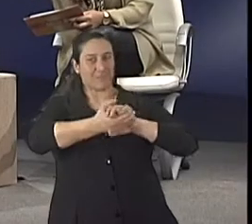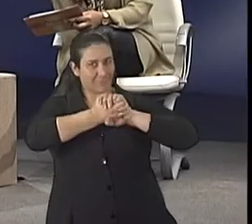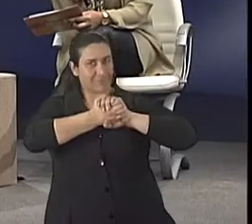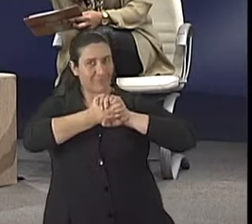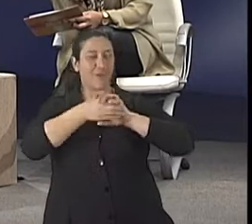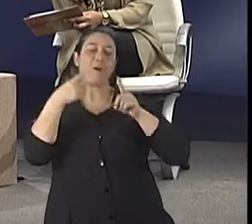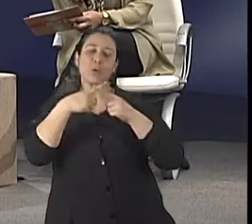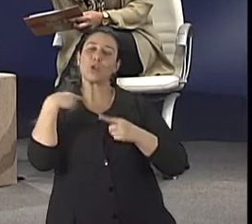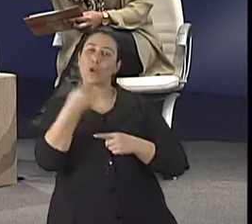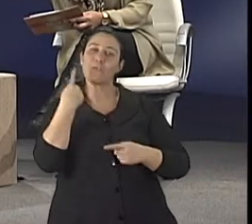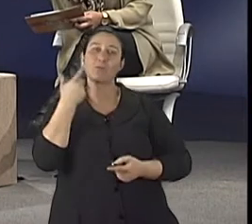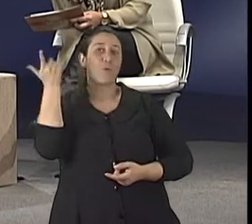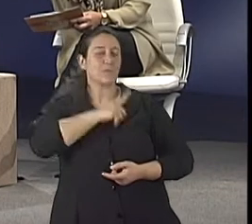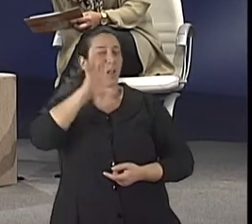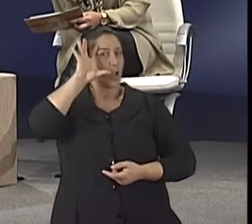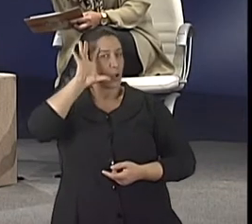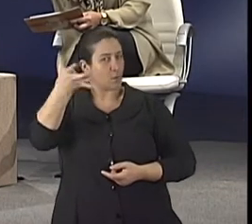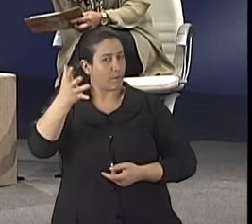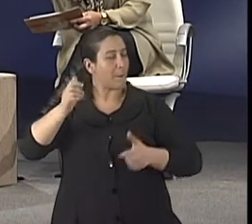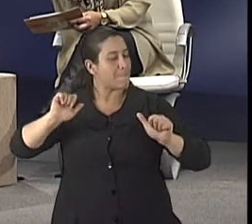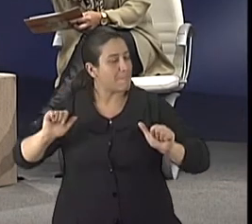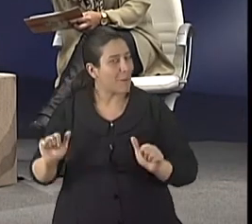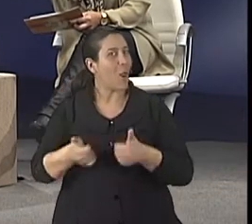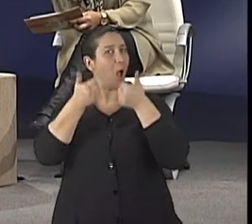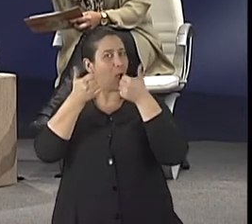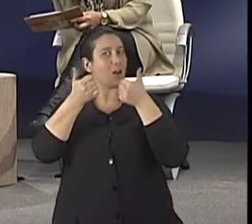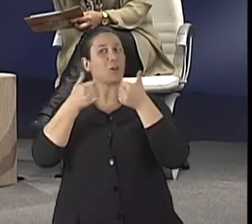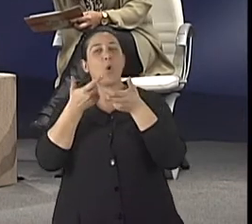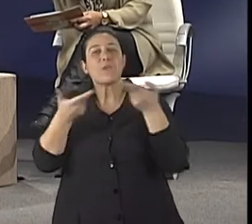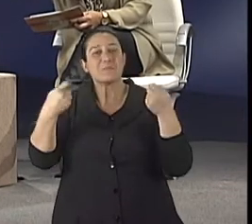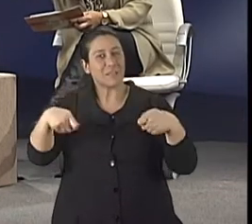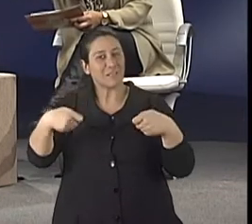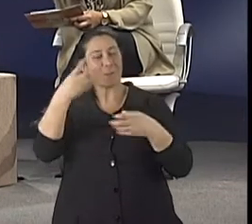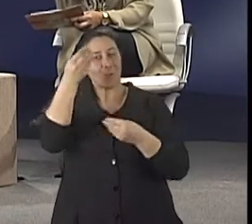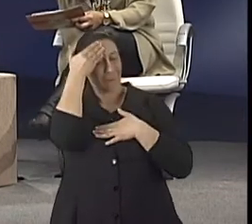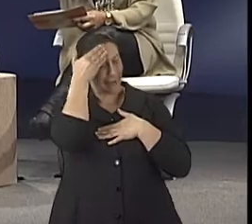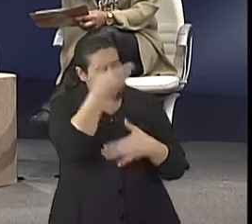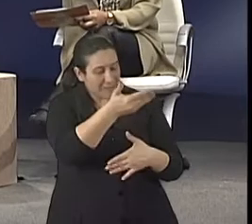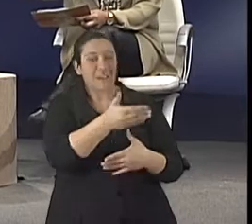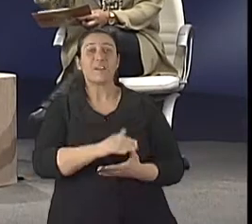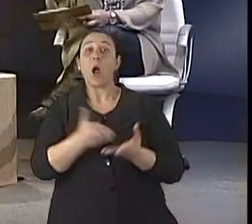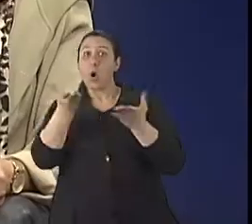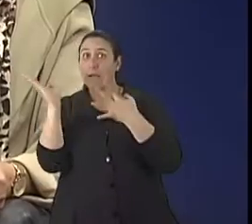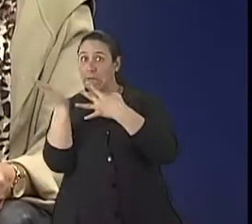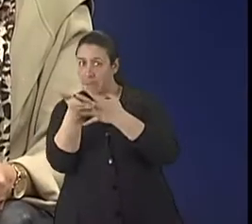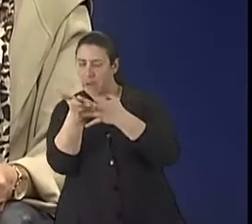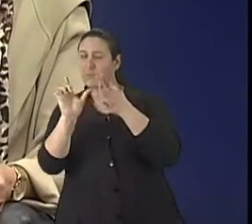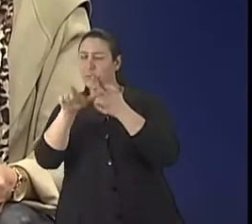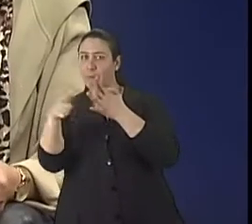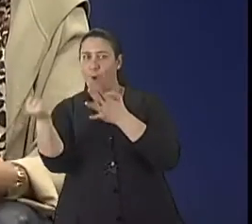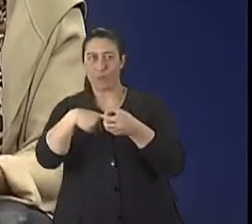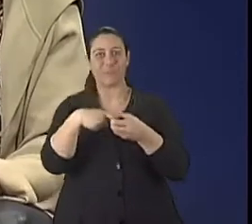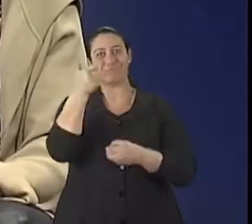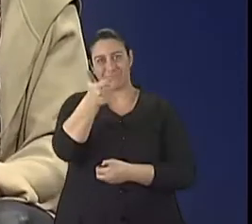assim, a gente com certeza resolve muito melhor as nossas questões. Muito obrigada. Eu que agradeço, Nós temos um pequeno intervalo e nós já